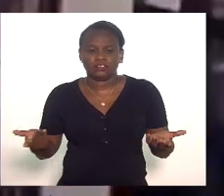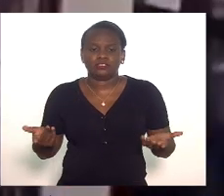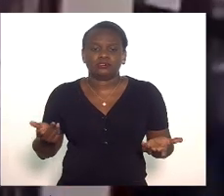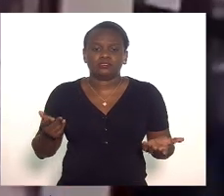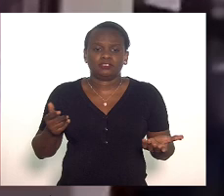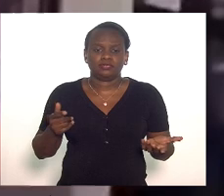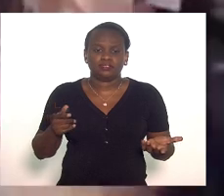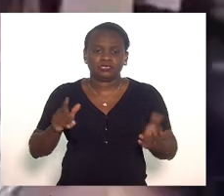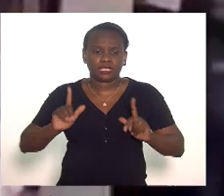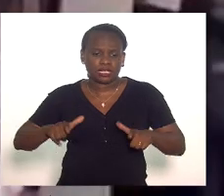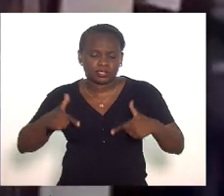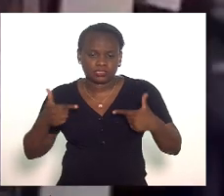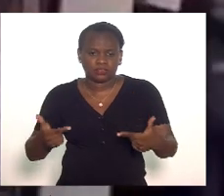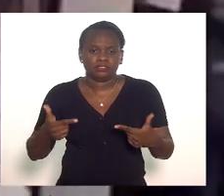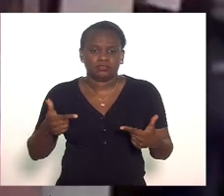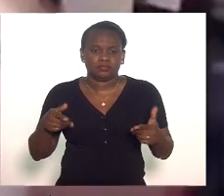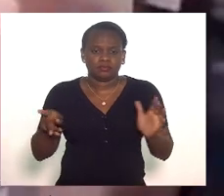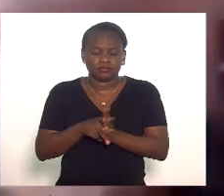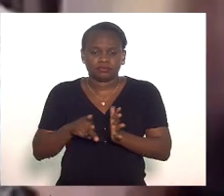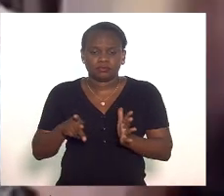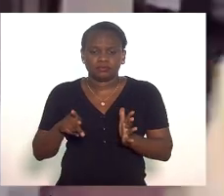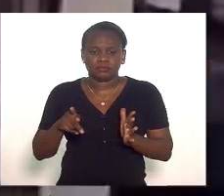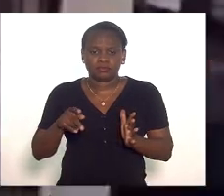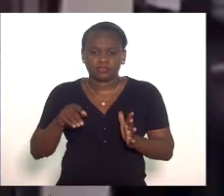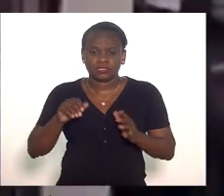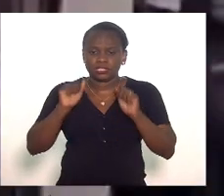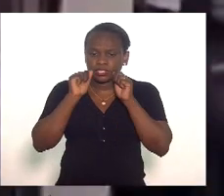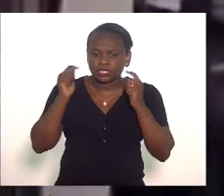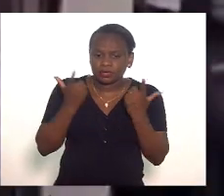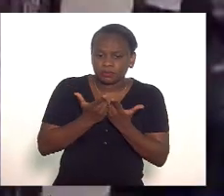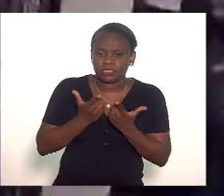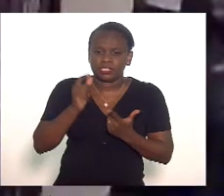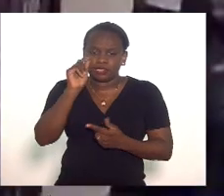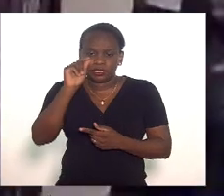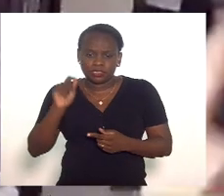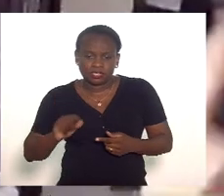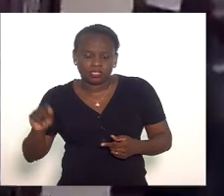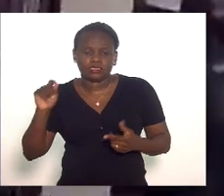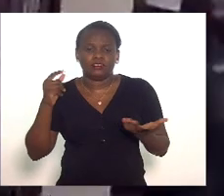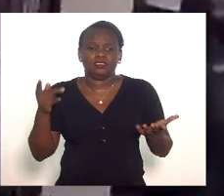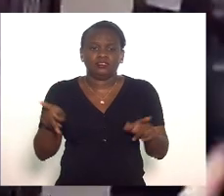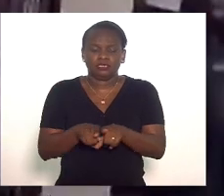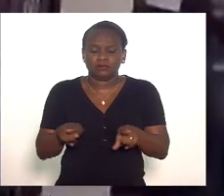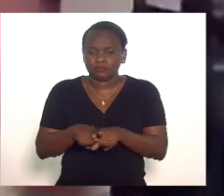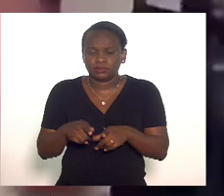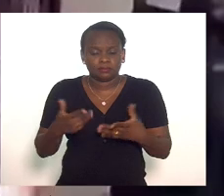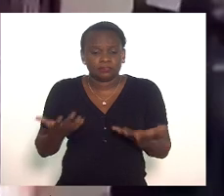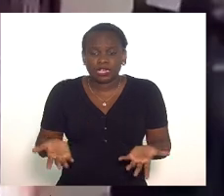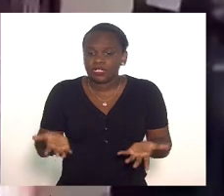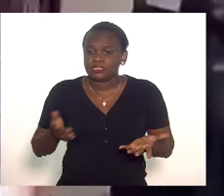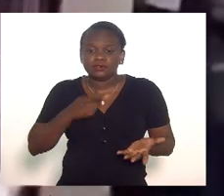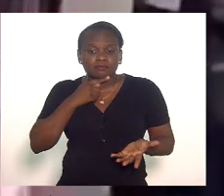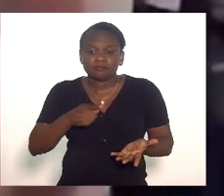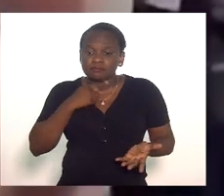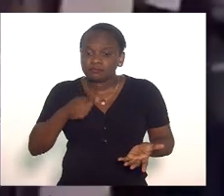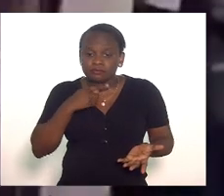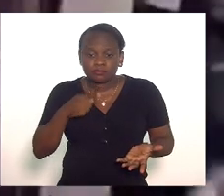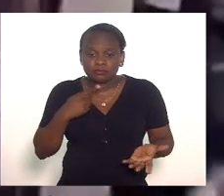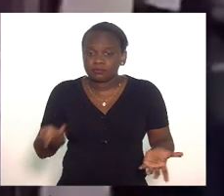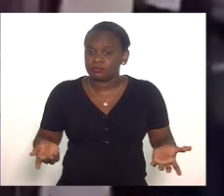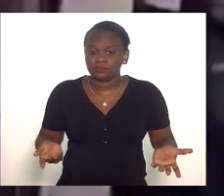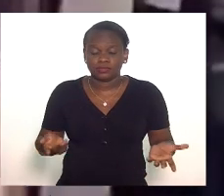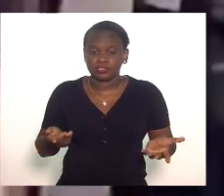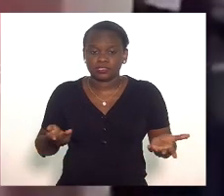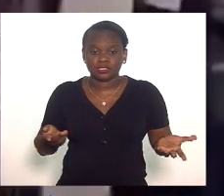ações das assembleias legislativas do próprio mas não consegue não se